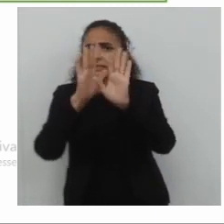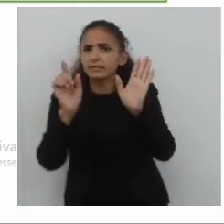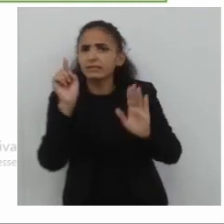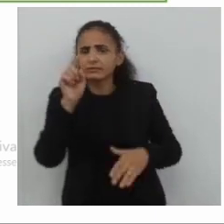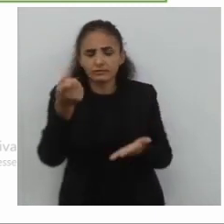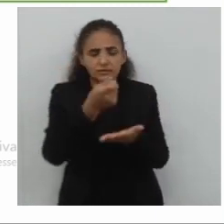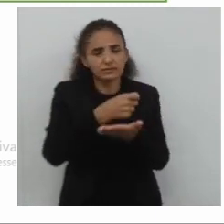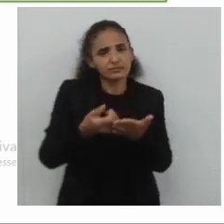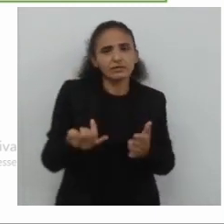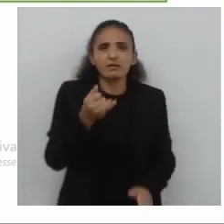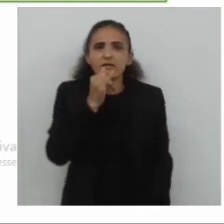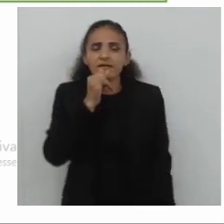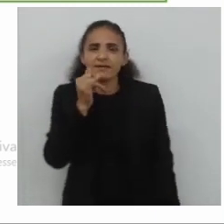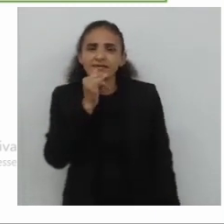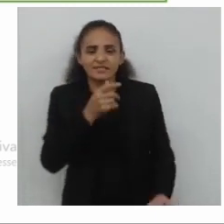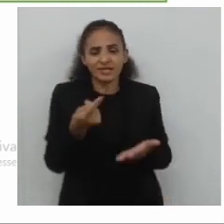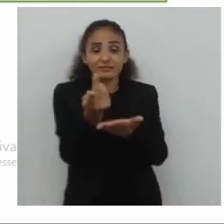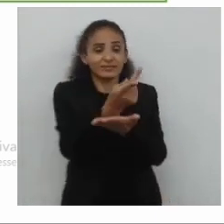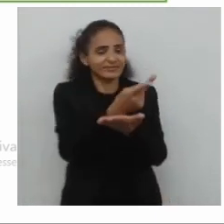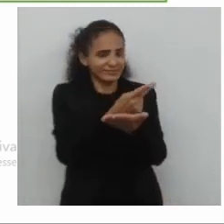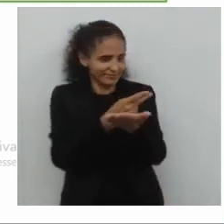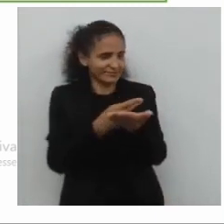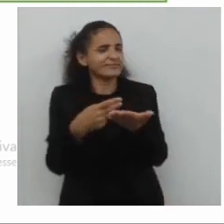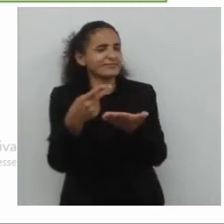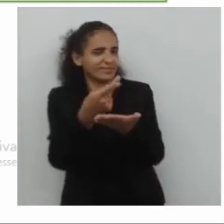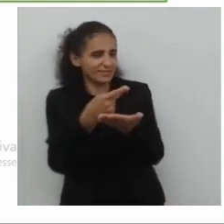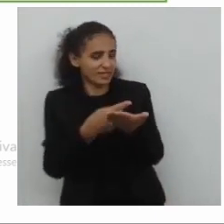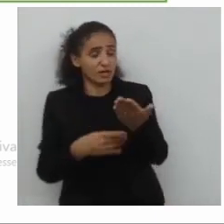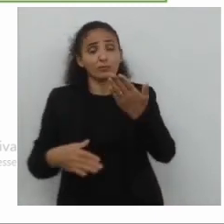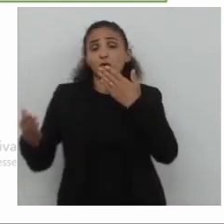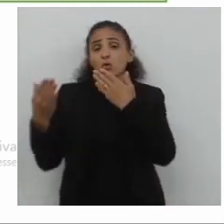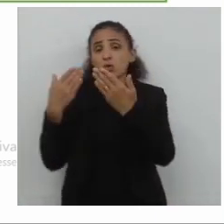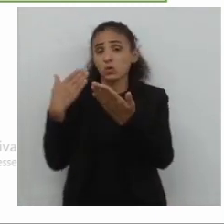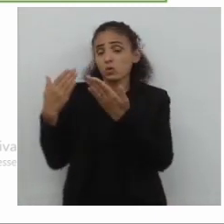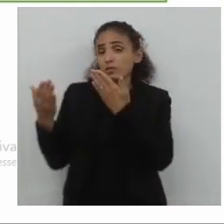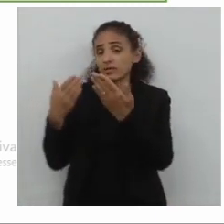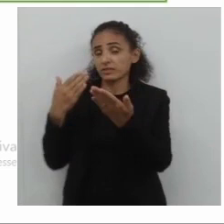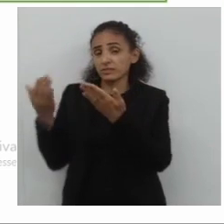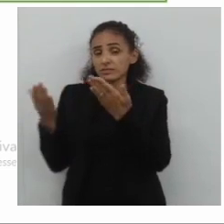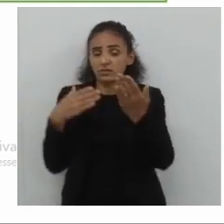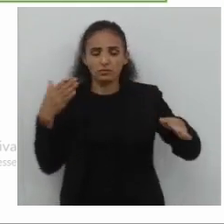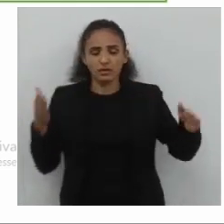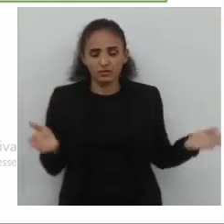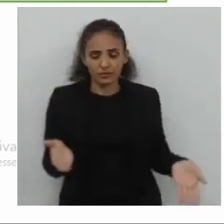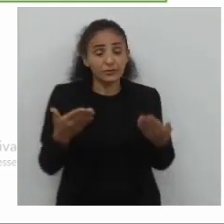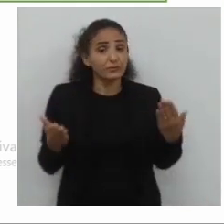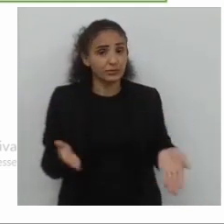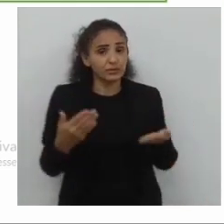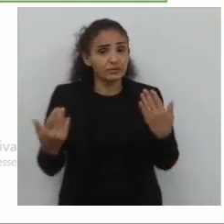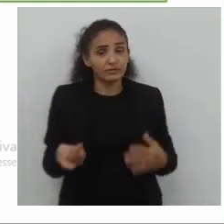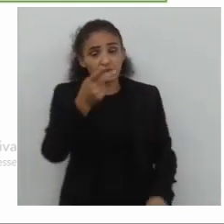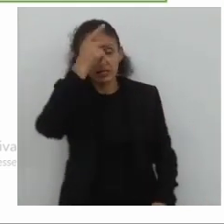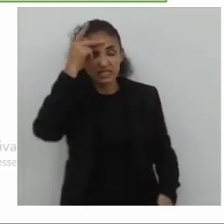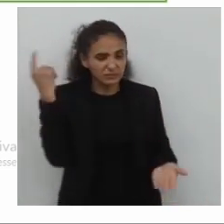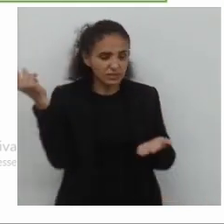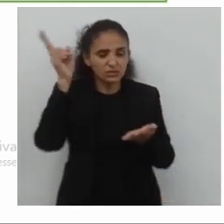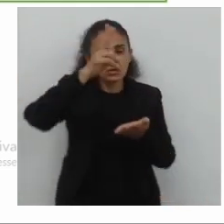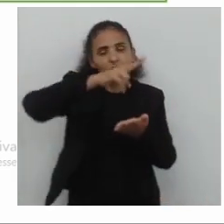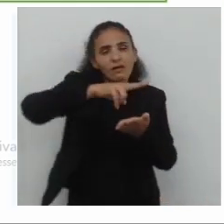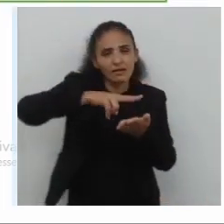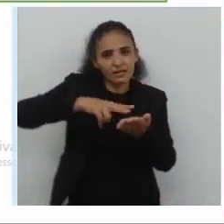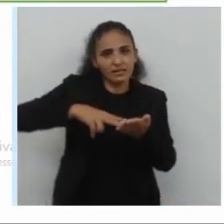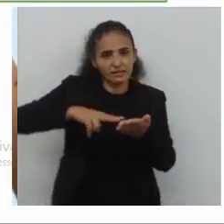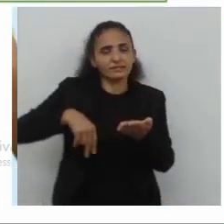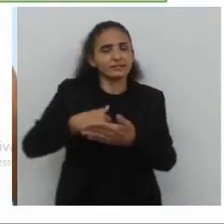o leitor. exemplos, ilustrações, utilizadas para convencer o leitor da sua tese